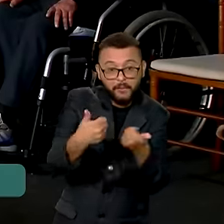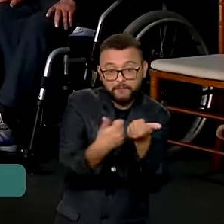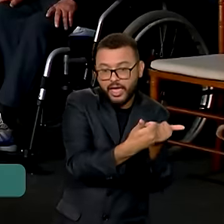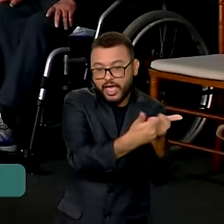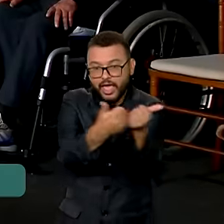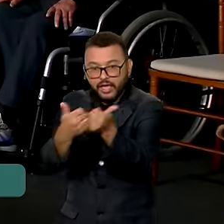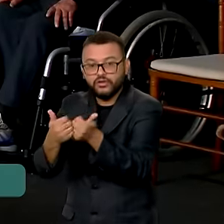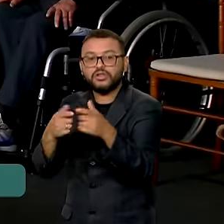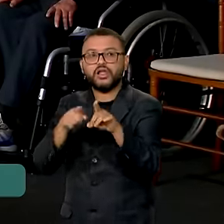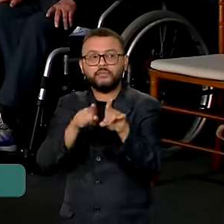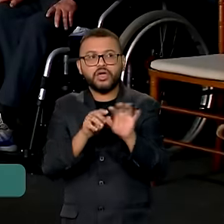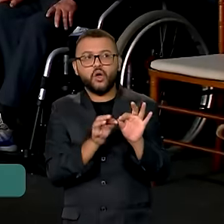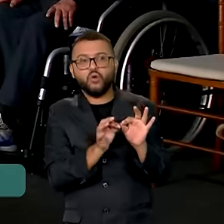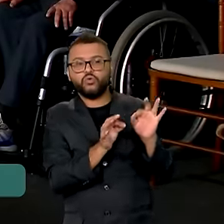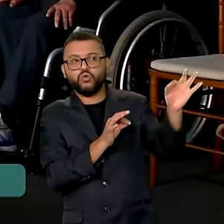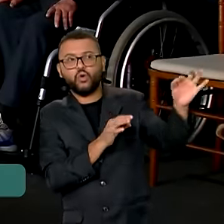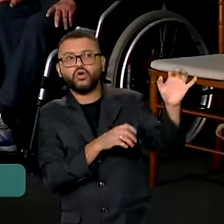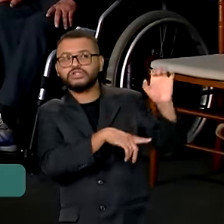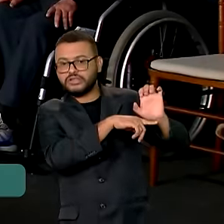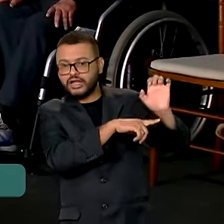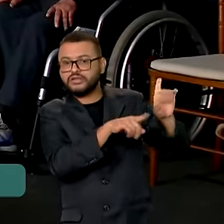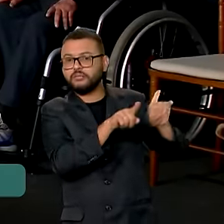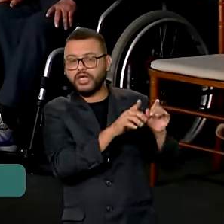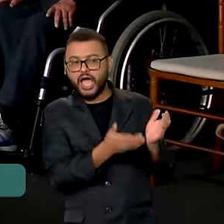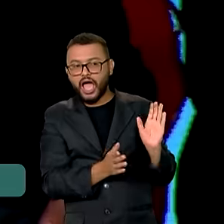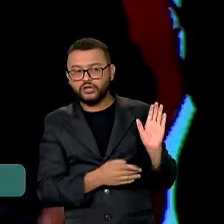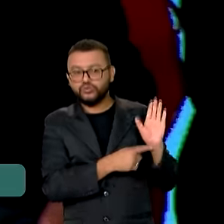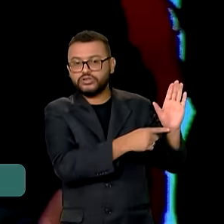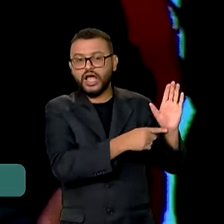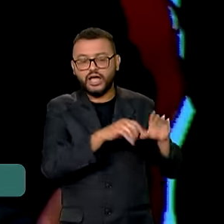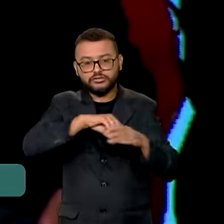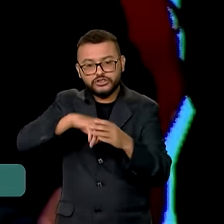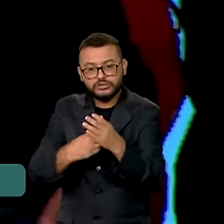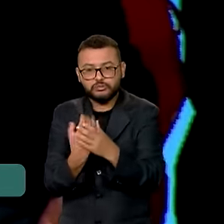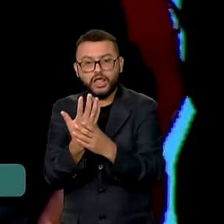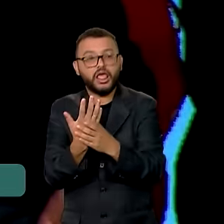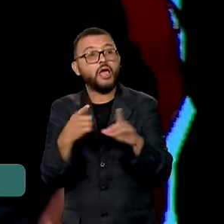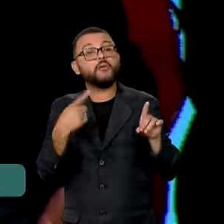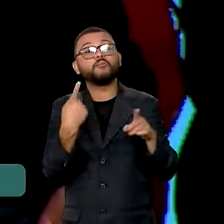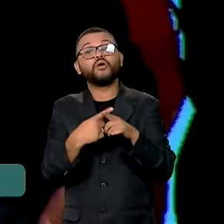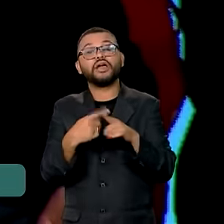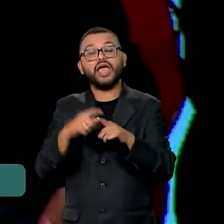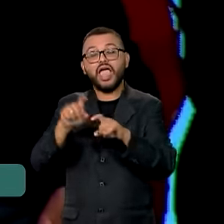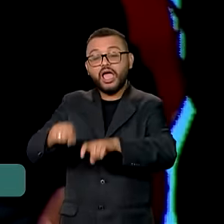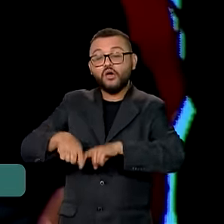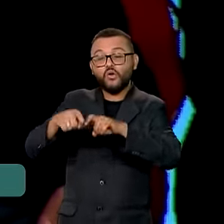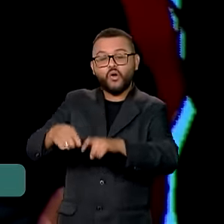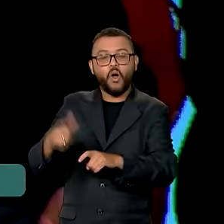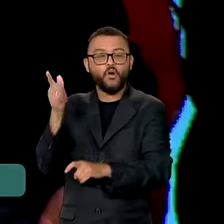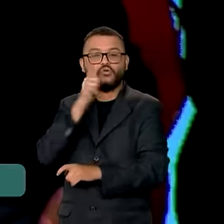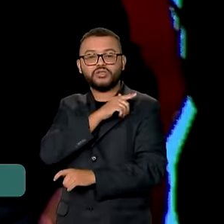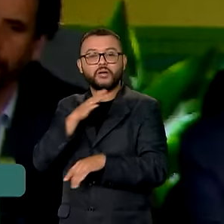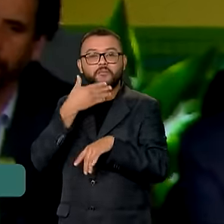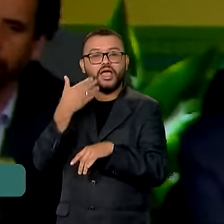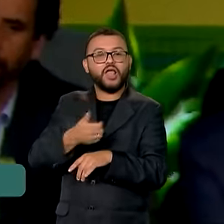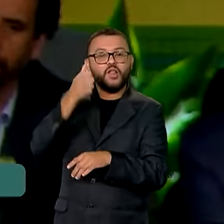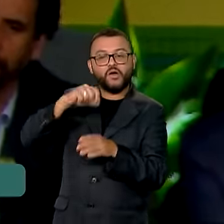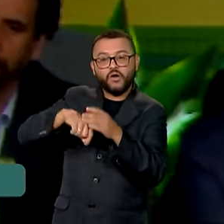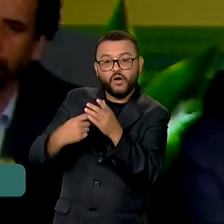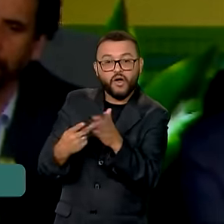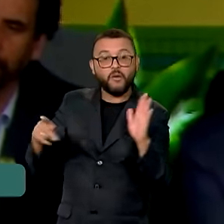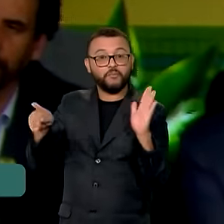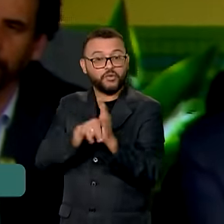e de outros estados do Brasil, inclusive do Paraná, para que os agricultores tenham acesso à semente